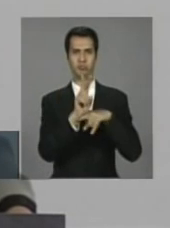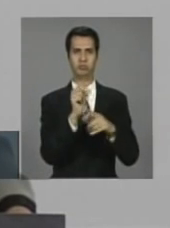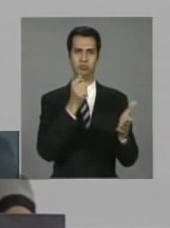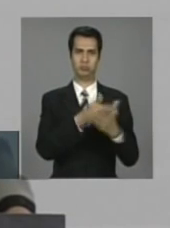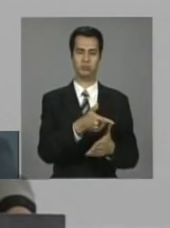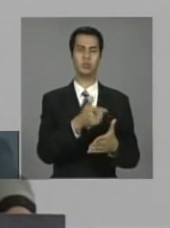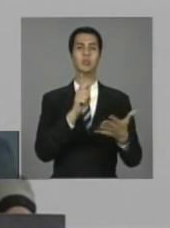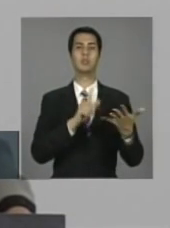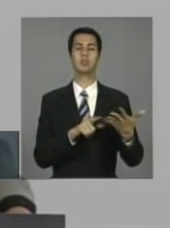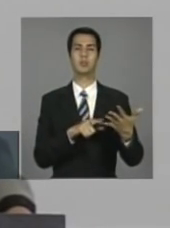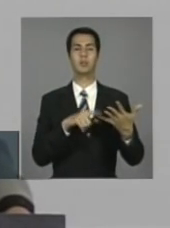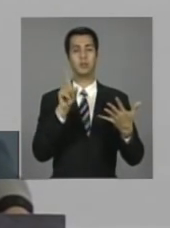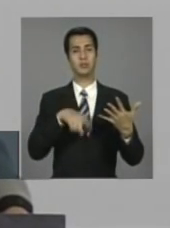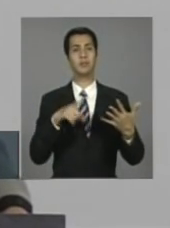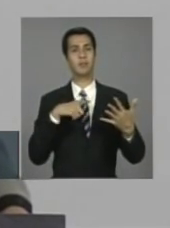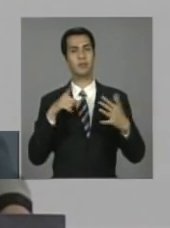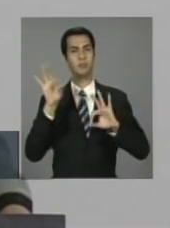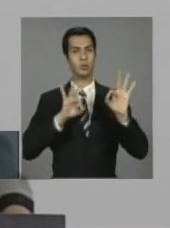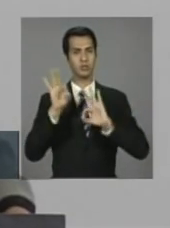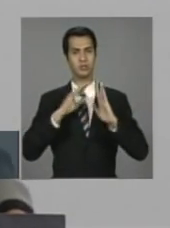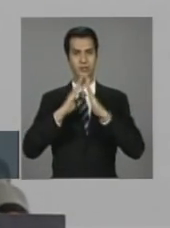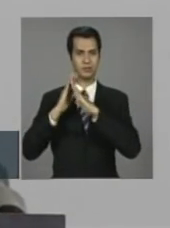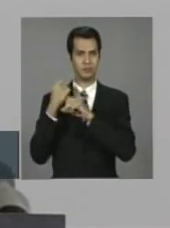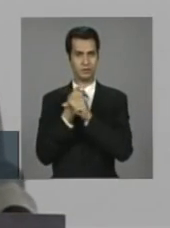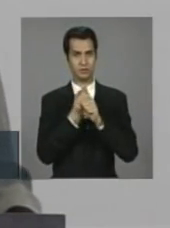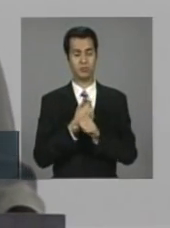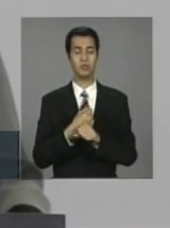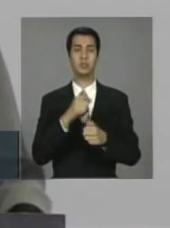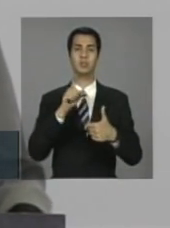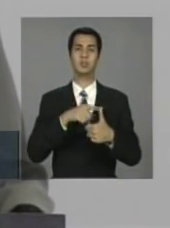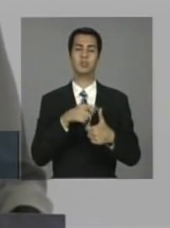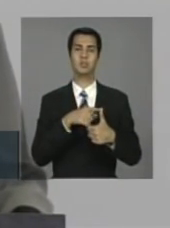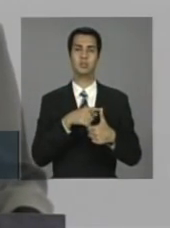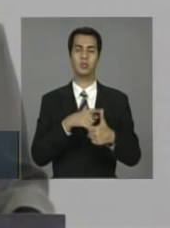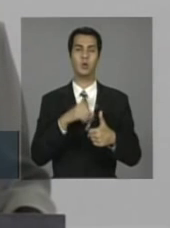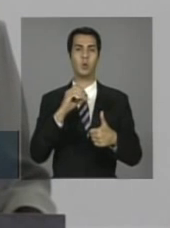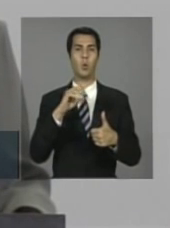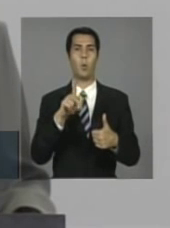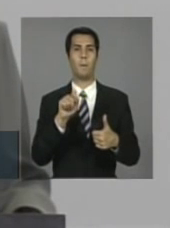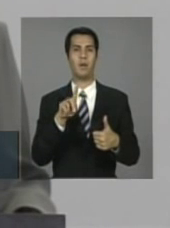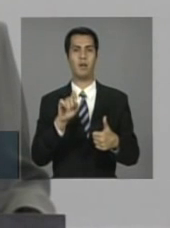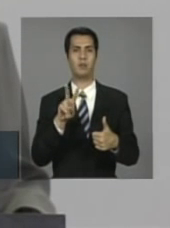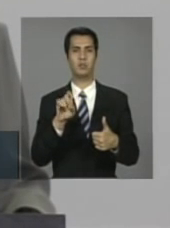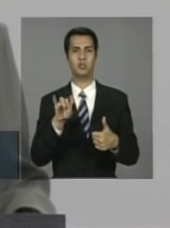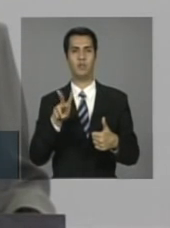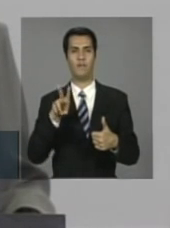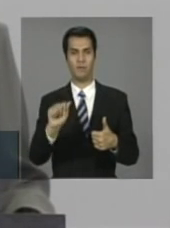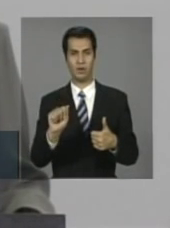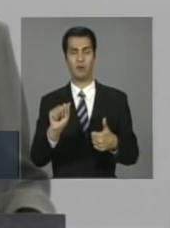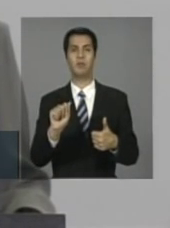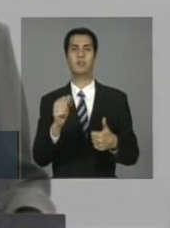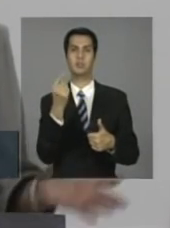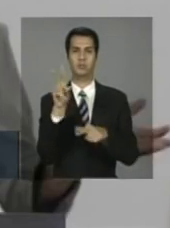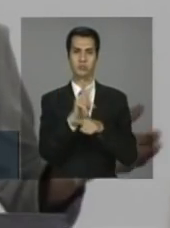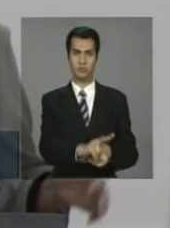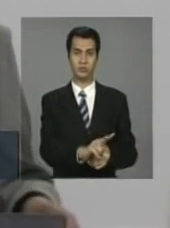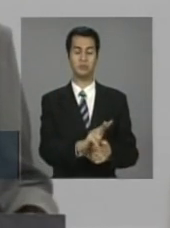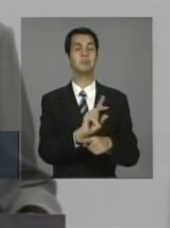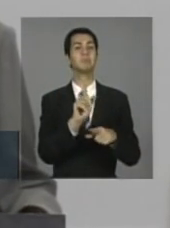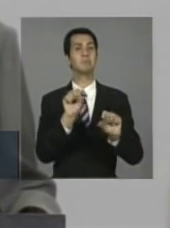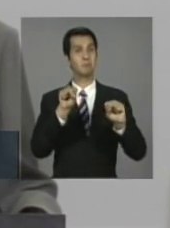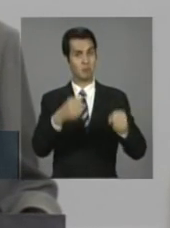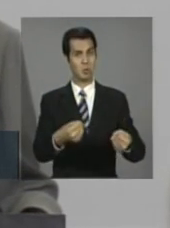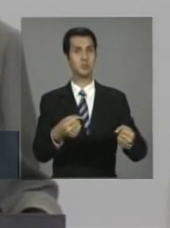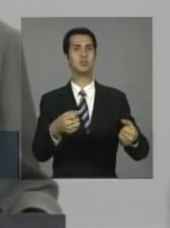o Minha Casa, Minha Vida, e o fortalecimento do cooperativismo de crédito e, sem